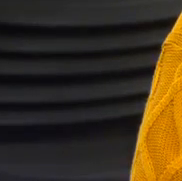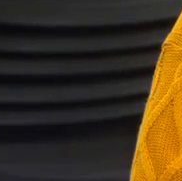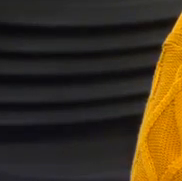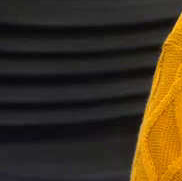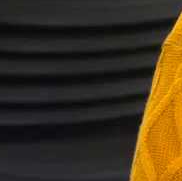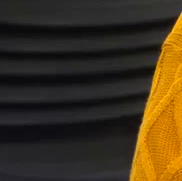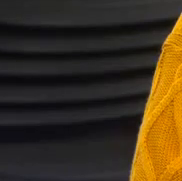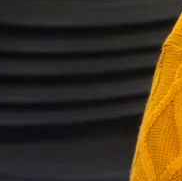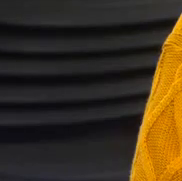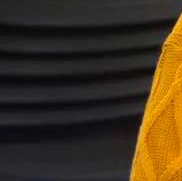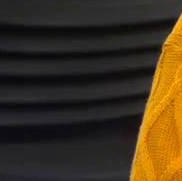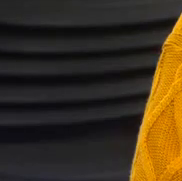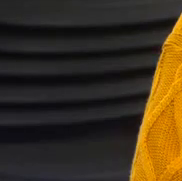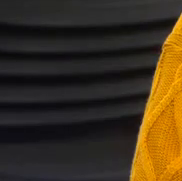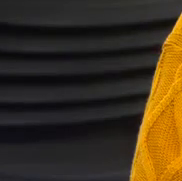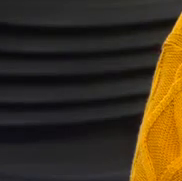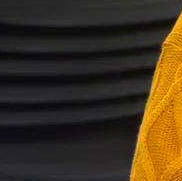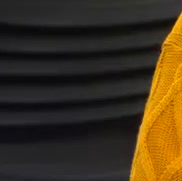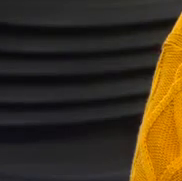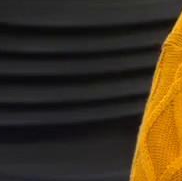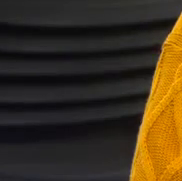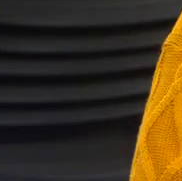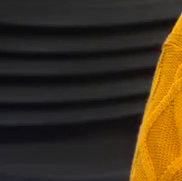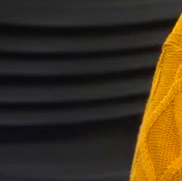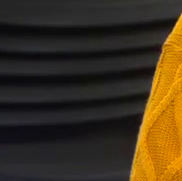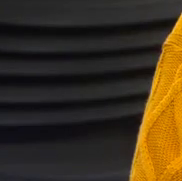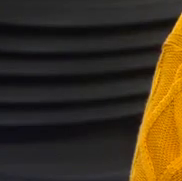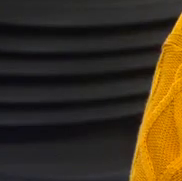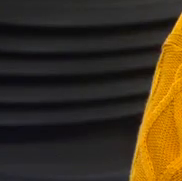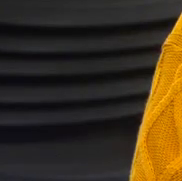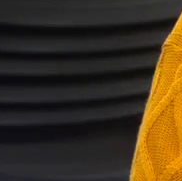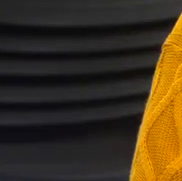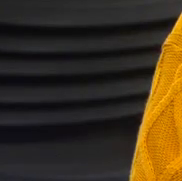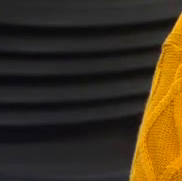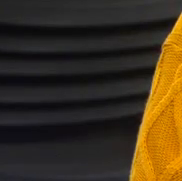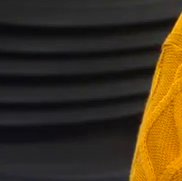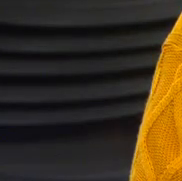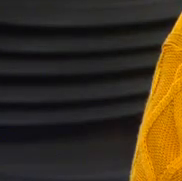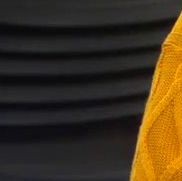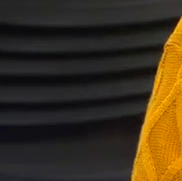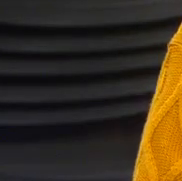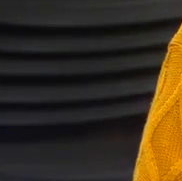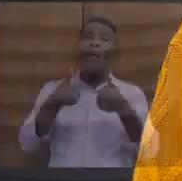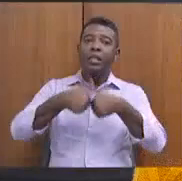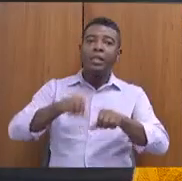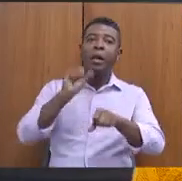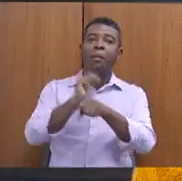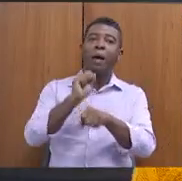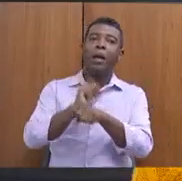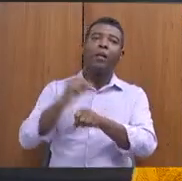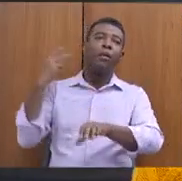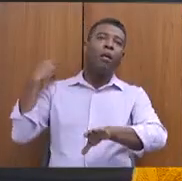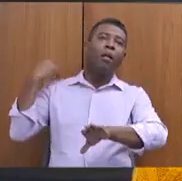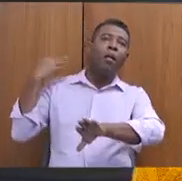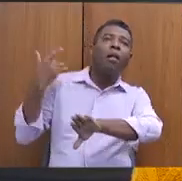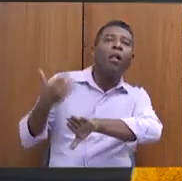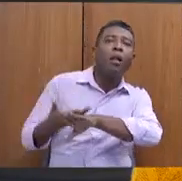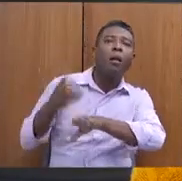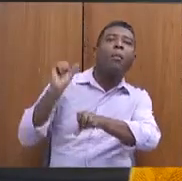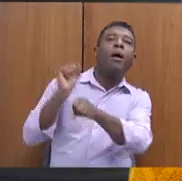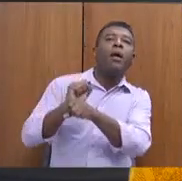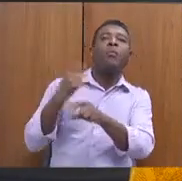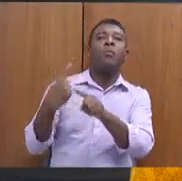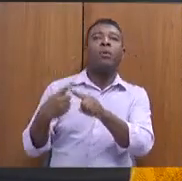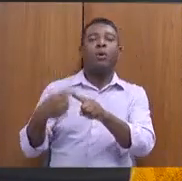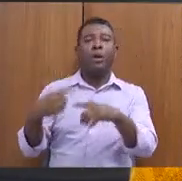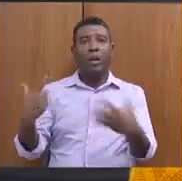ele está parado há tanto tempo. Ressaltar também que essa não é uma situação pontual do Conselho de Direitos da Mulher. A gente tem uma